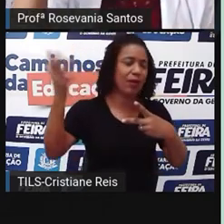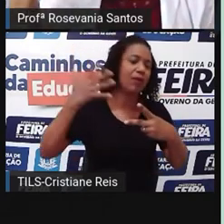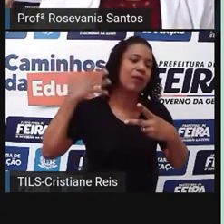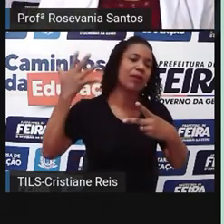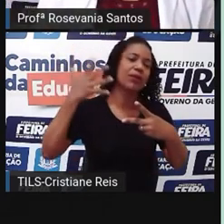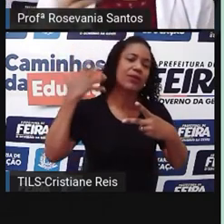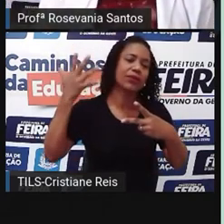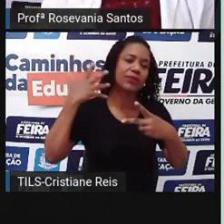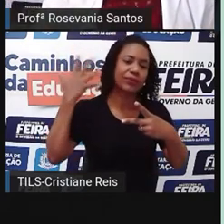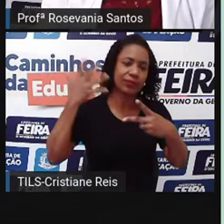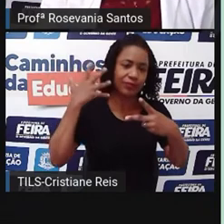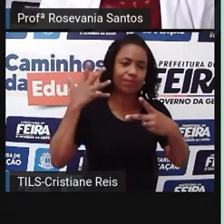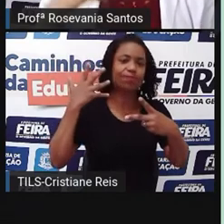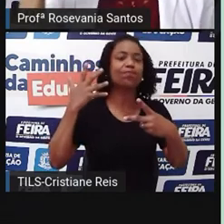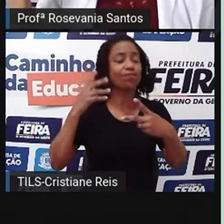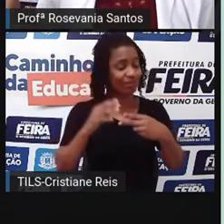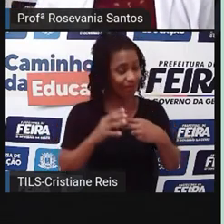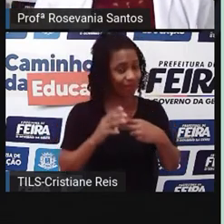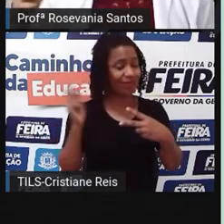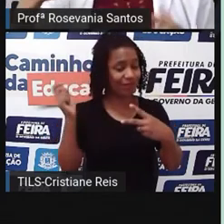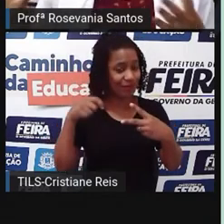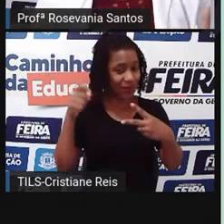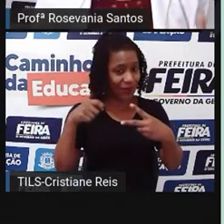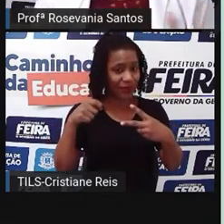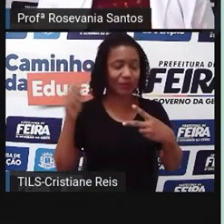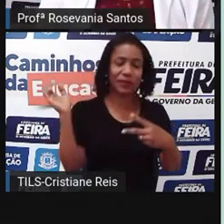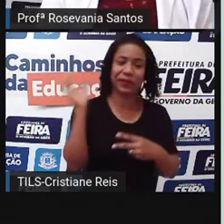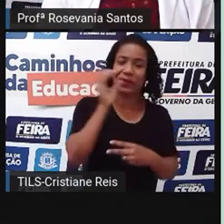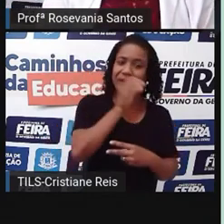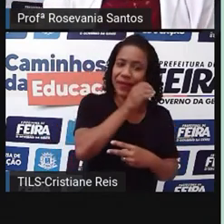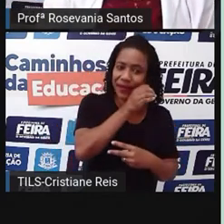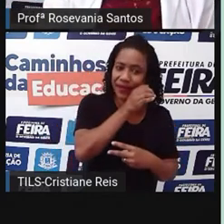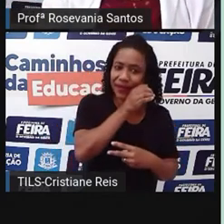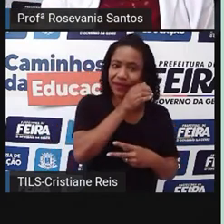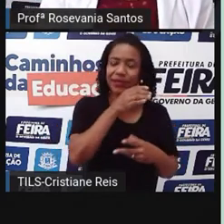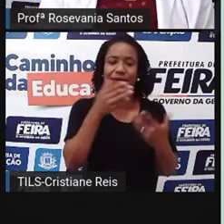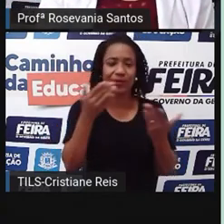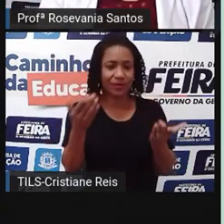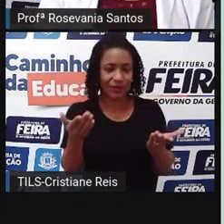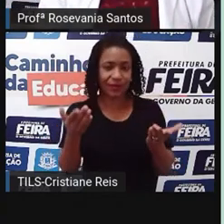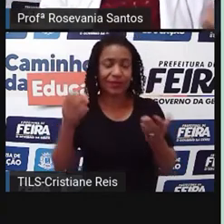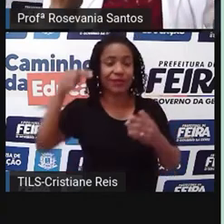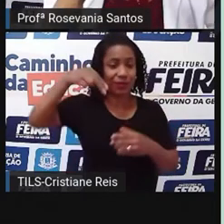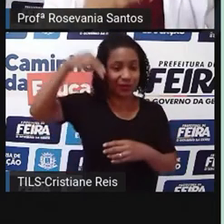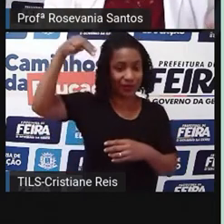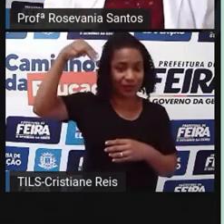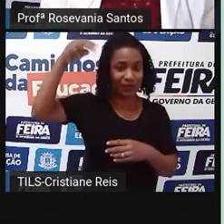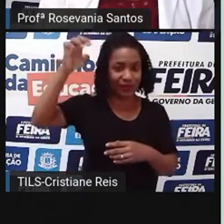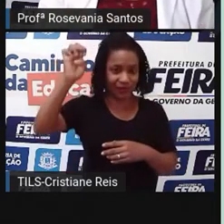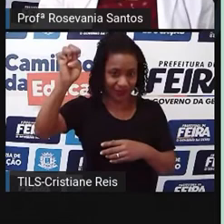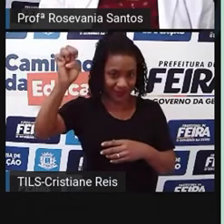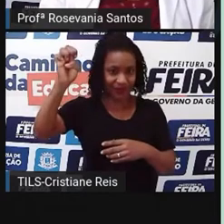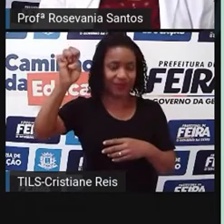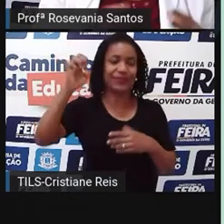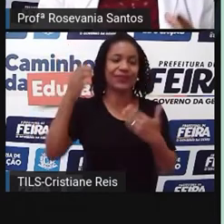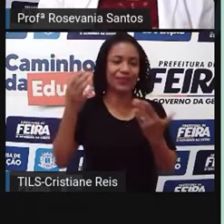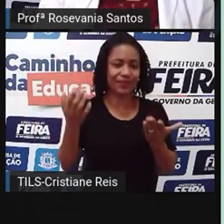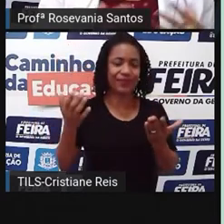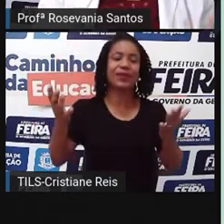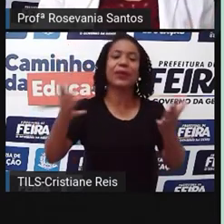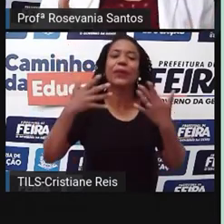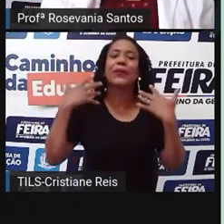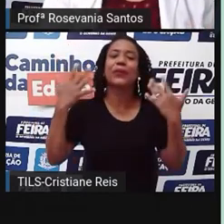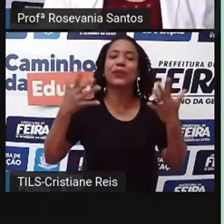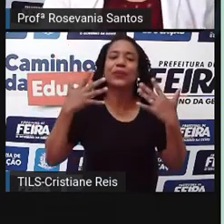por ser bastante extenso, a gente tem litoral mais quentes, como exemplo do litoral nordestino, e também nós temos litorais, né,